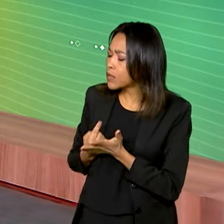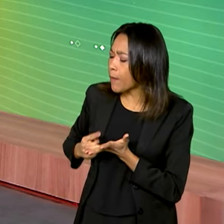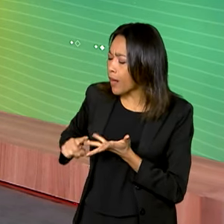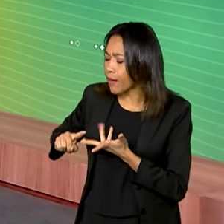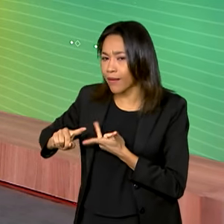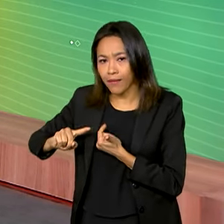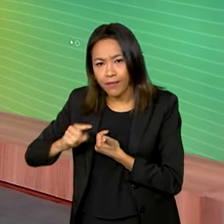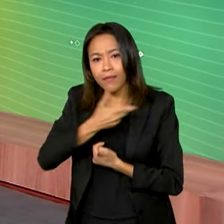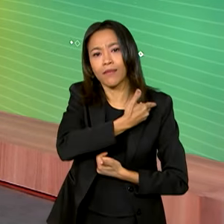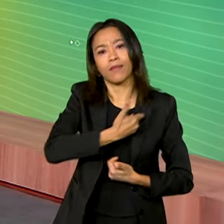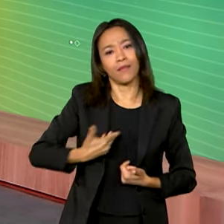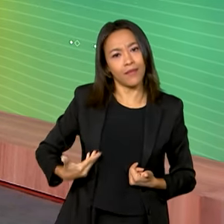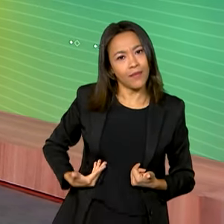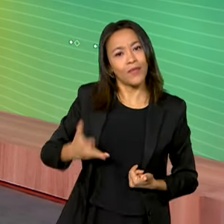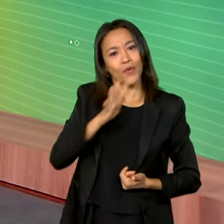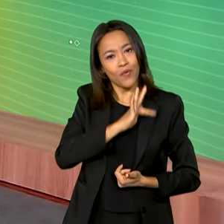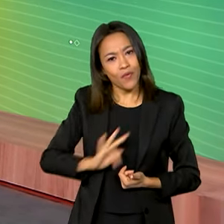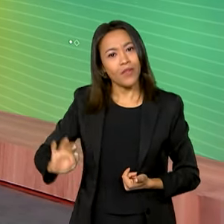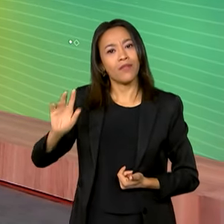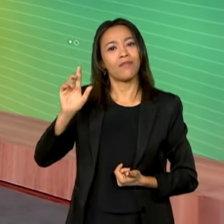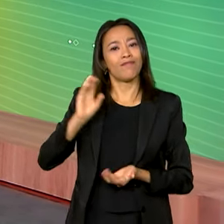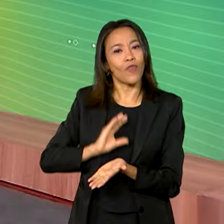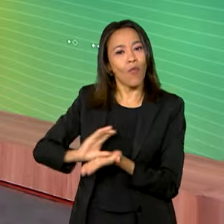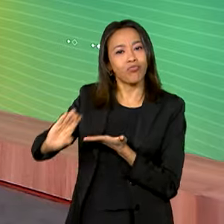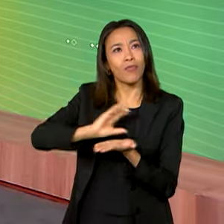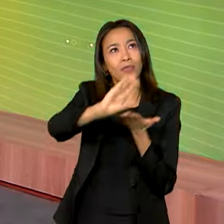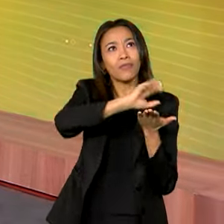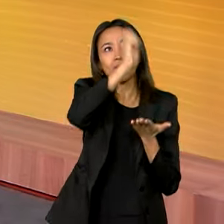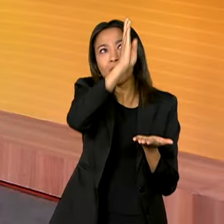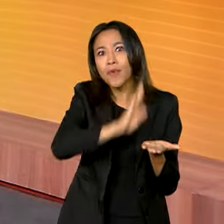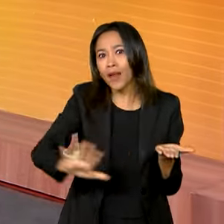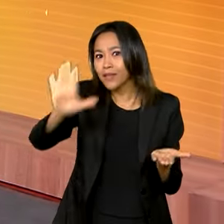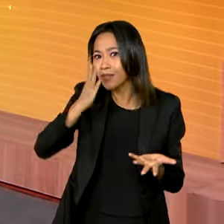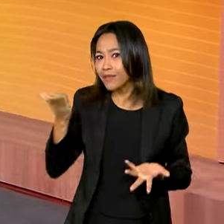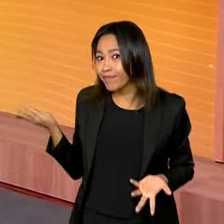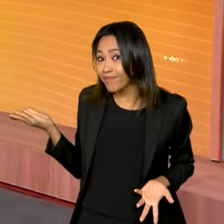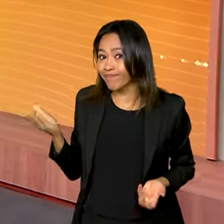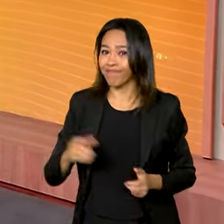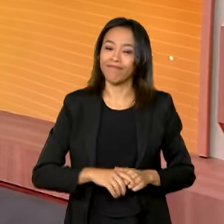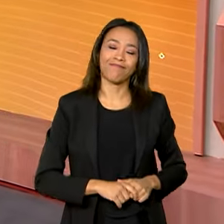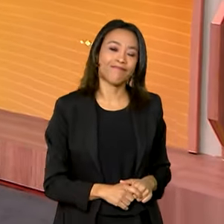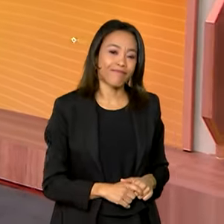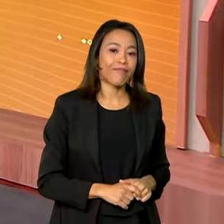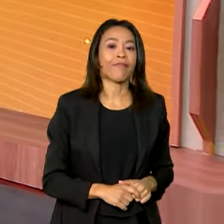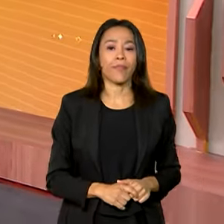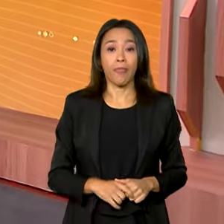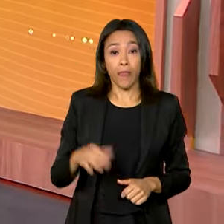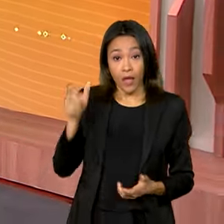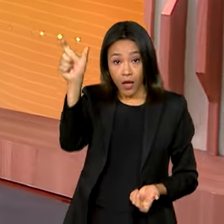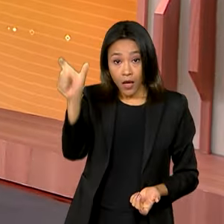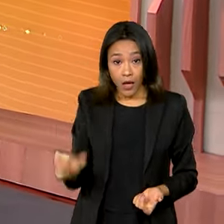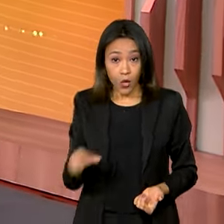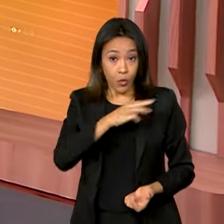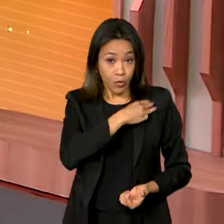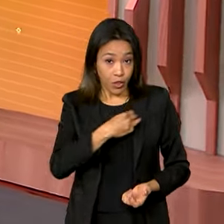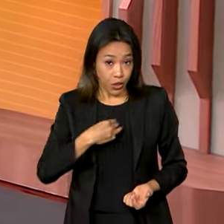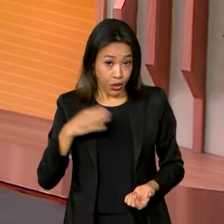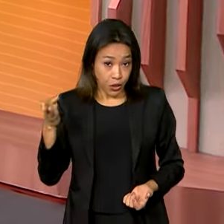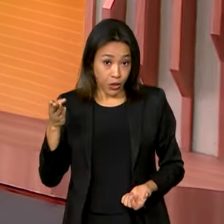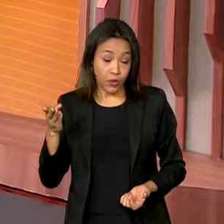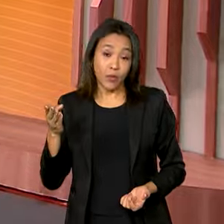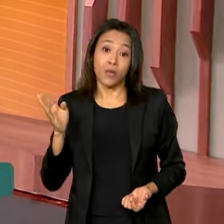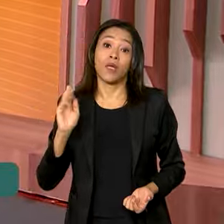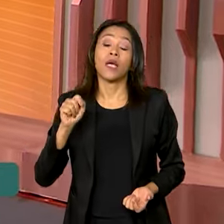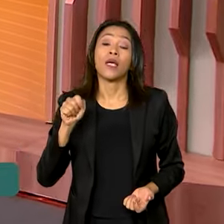todas as ações e investimentos federais em todo o país. E olha, o ministro de apoio à reconstrução do Rio Grande do Sul, Paulo